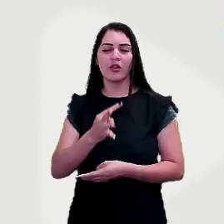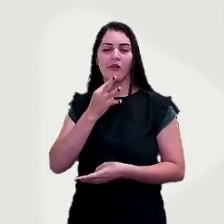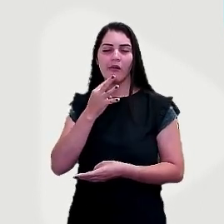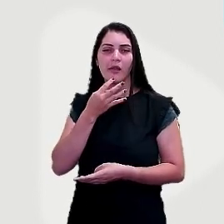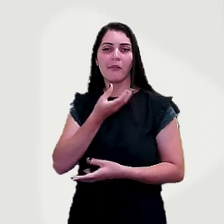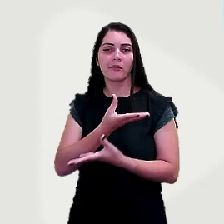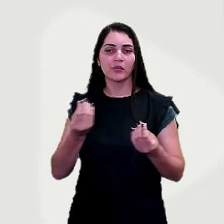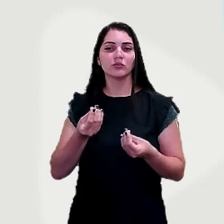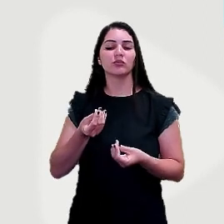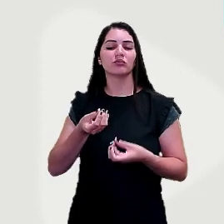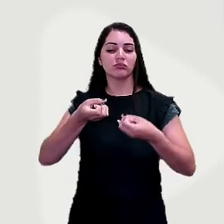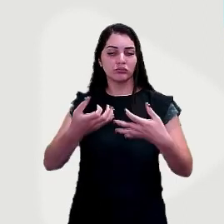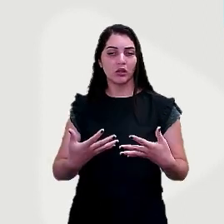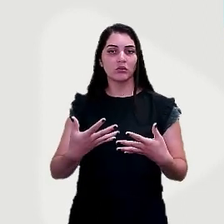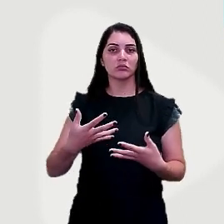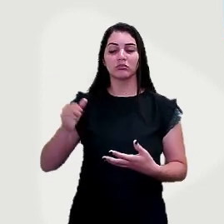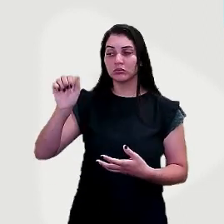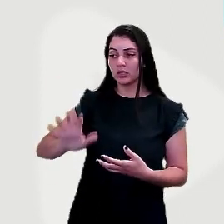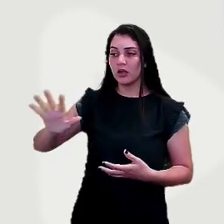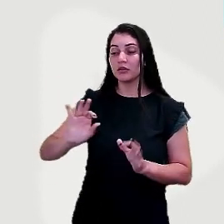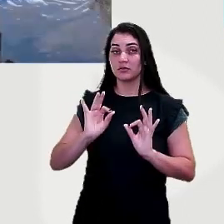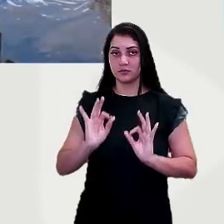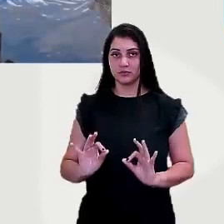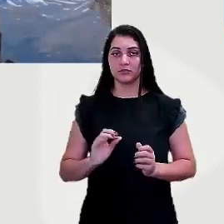do continente asiático, certo?